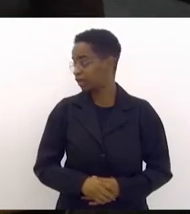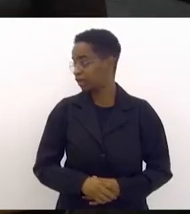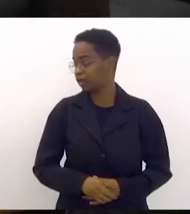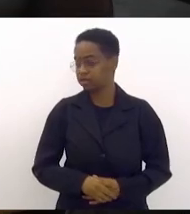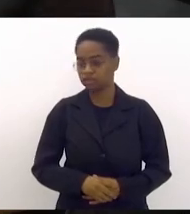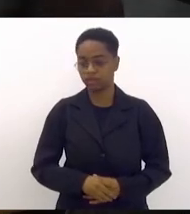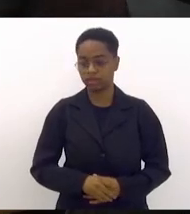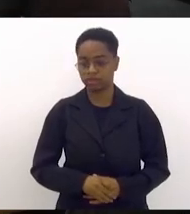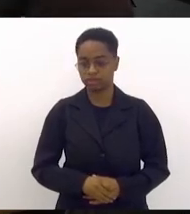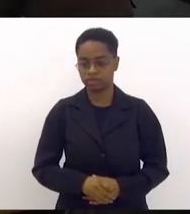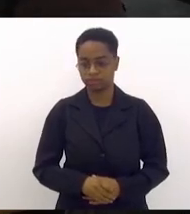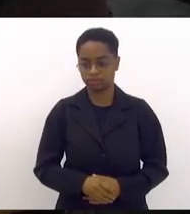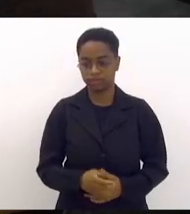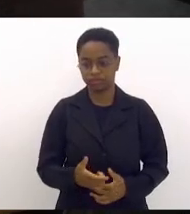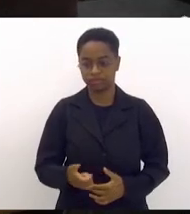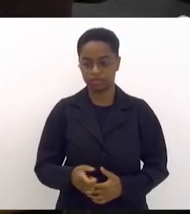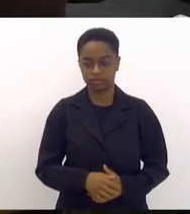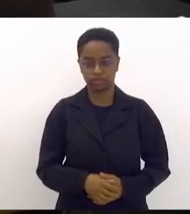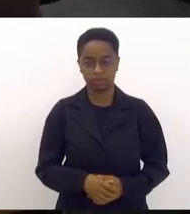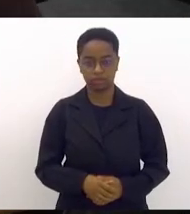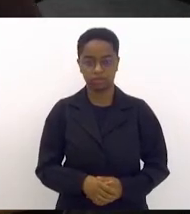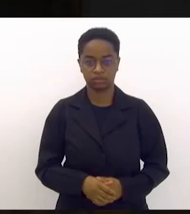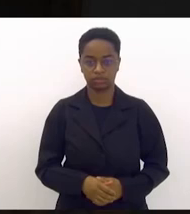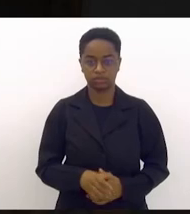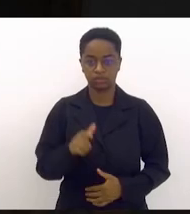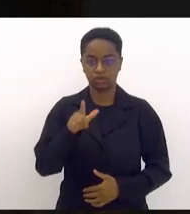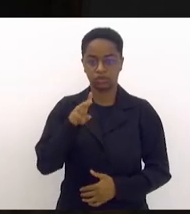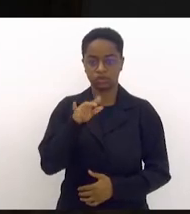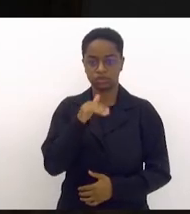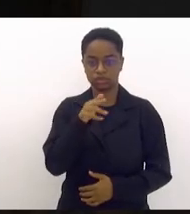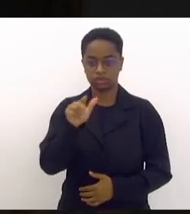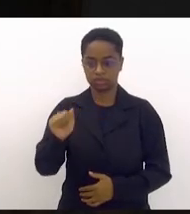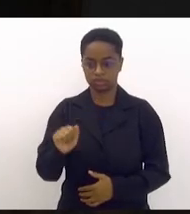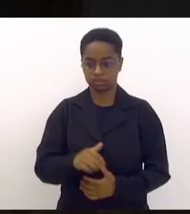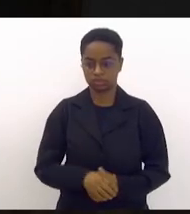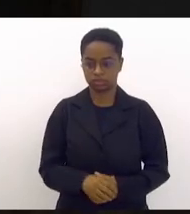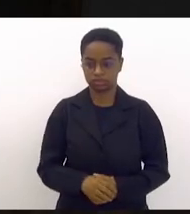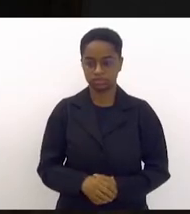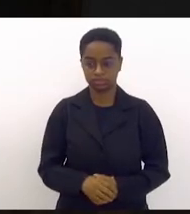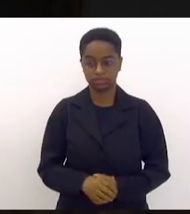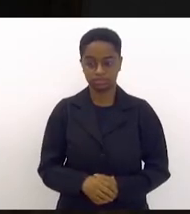deputada Lucinha, deputada Lucinha.